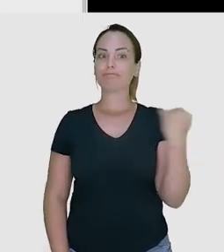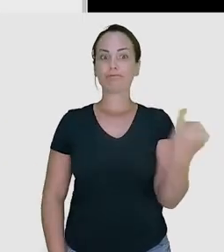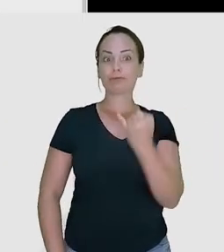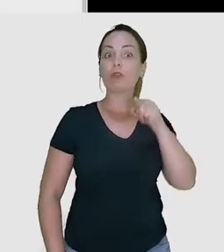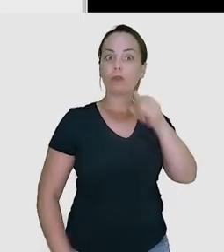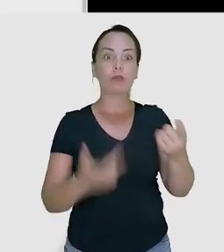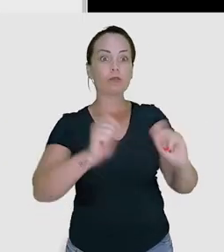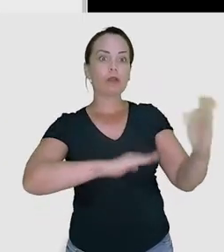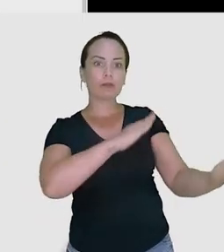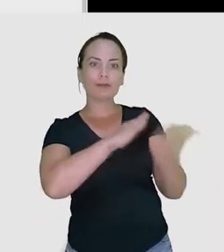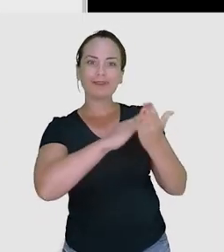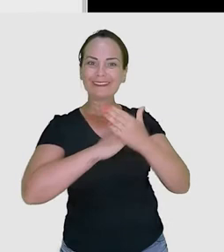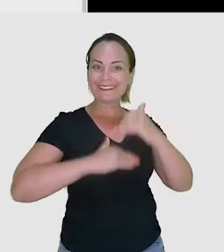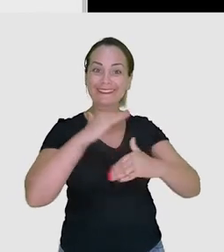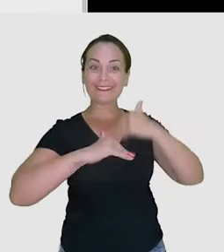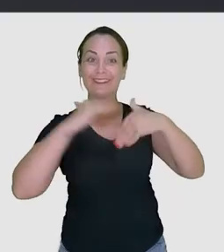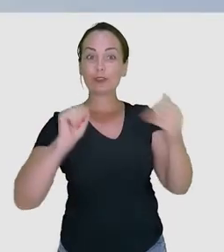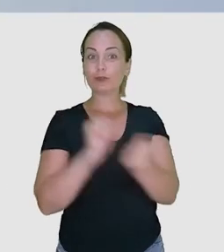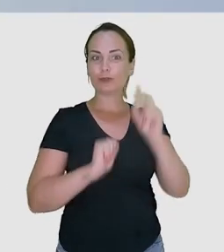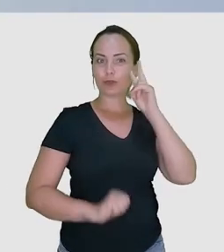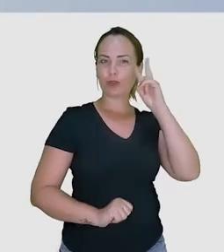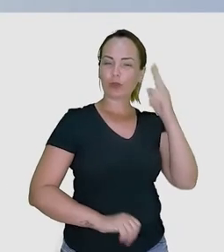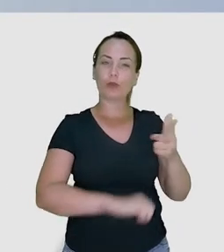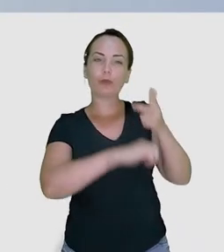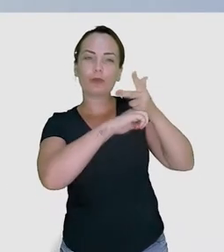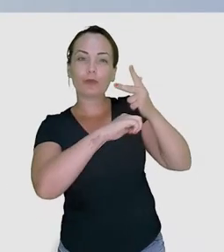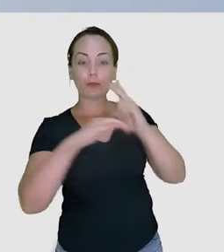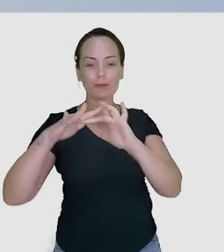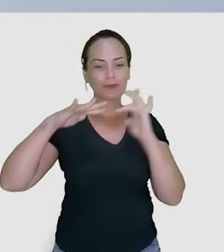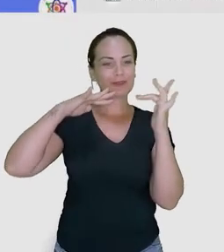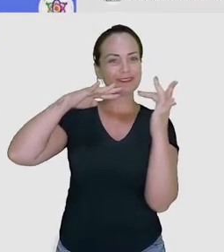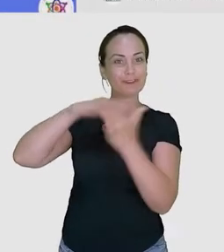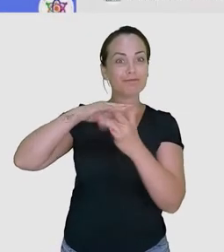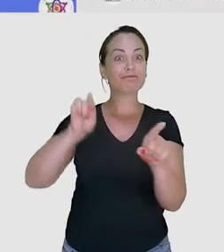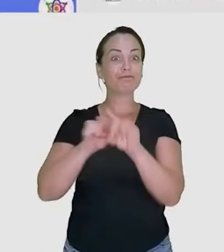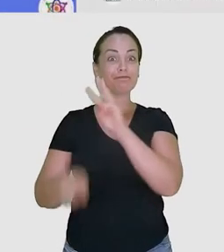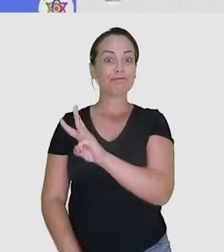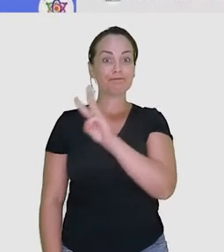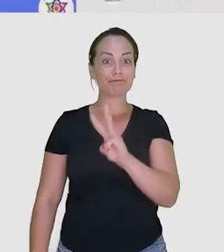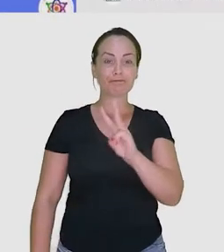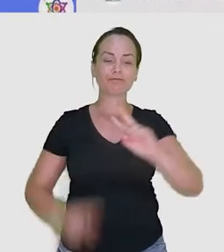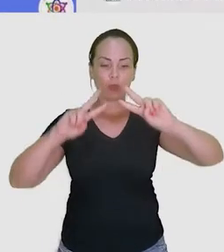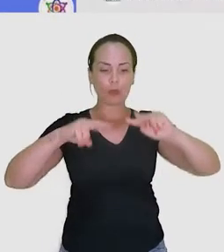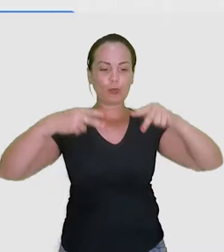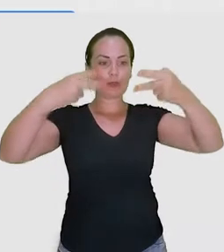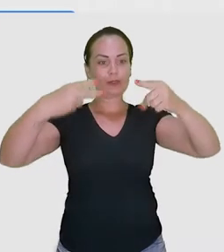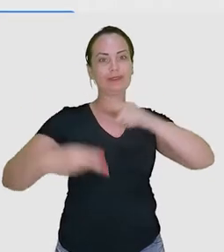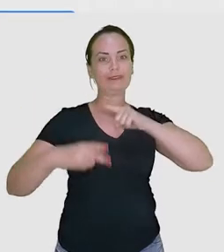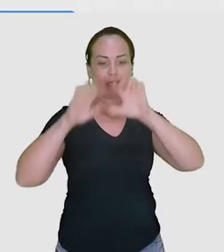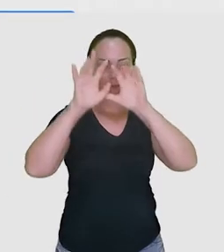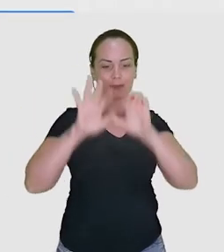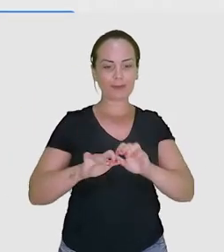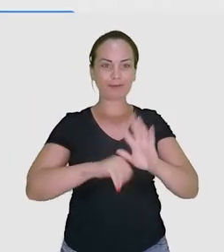social é fundamental. E vocês podem contribuir para construir essa história com a gente. É só acompanhar a gente nas mídias